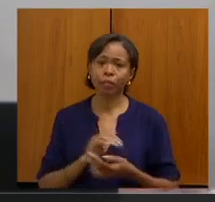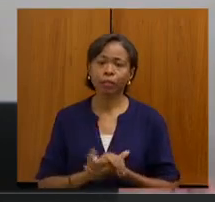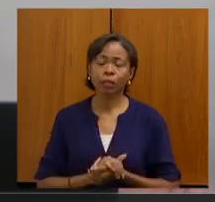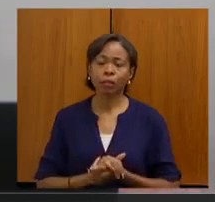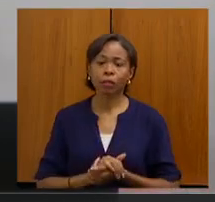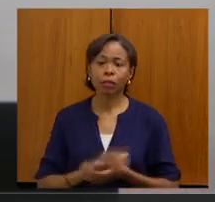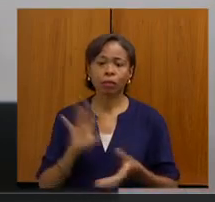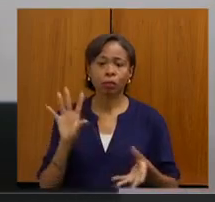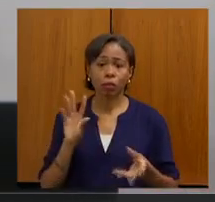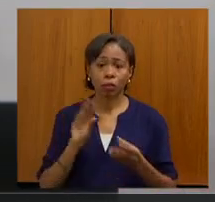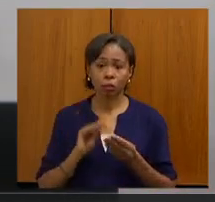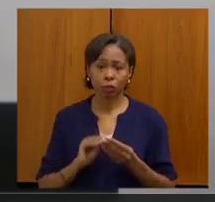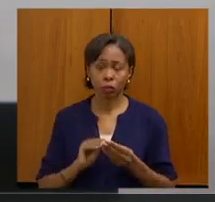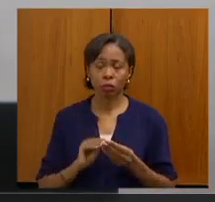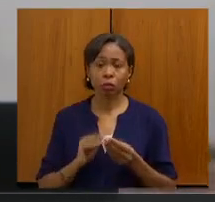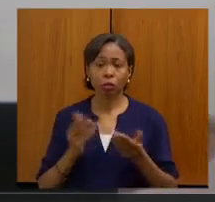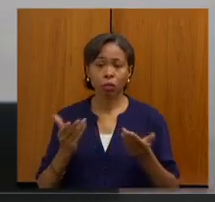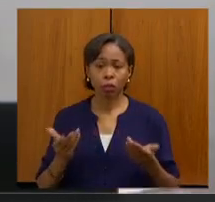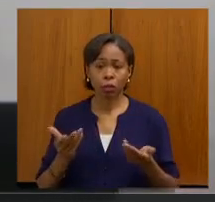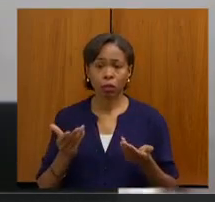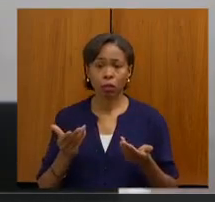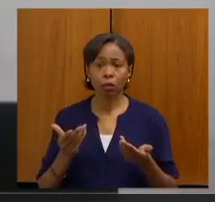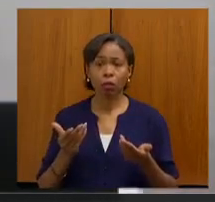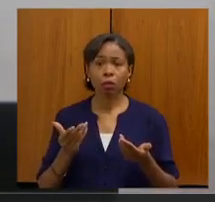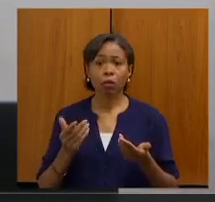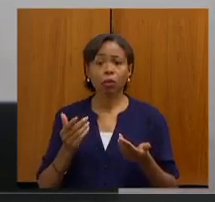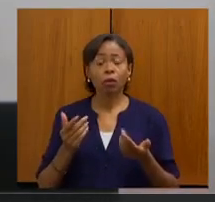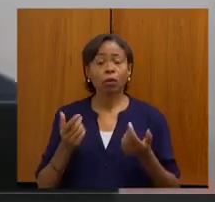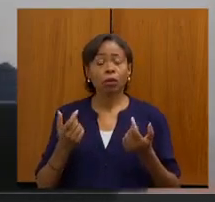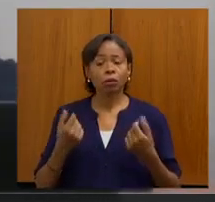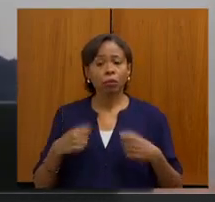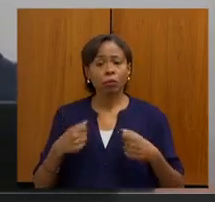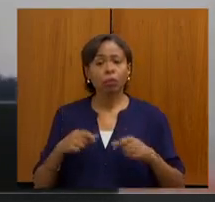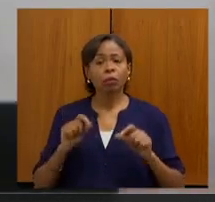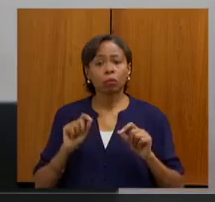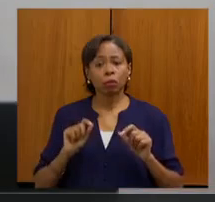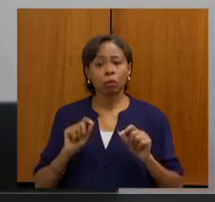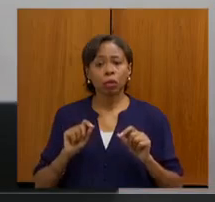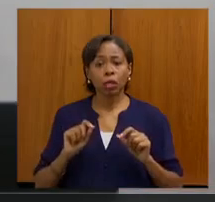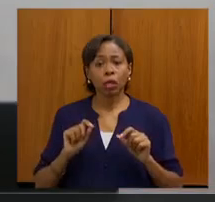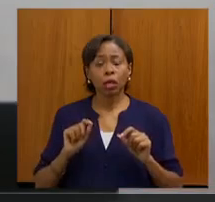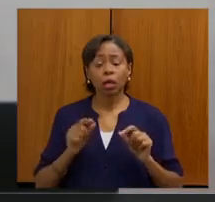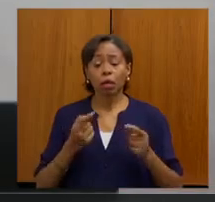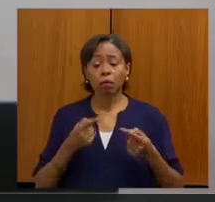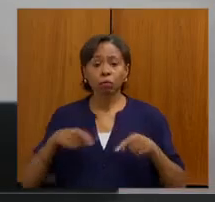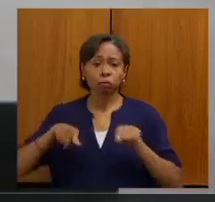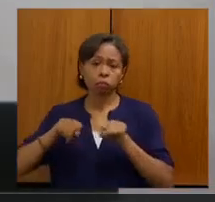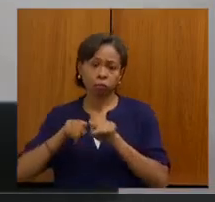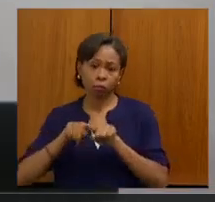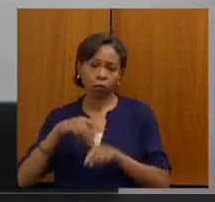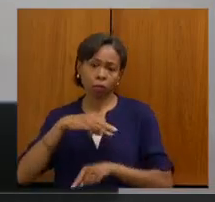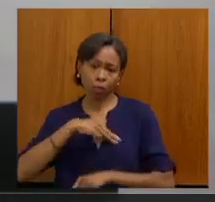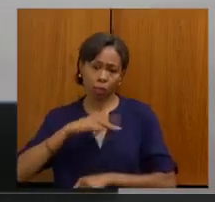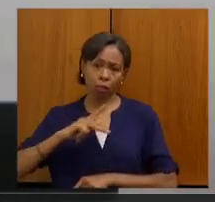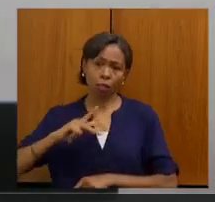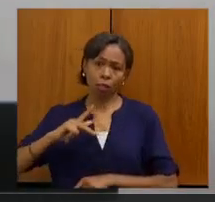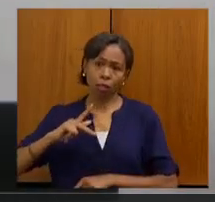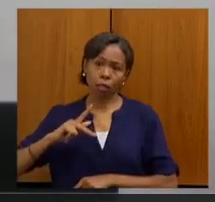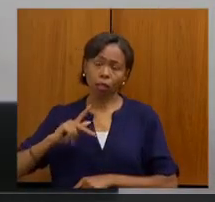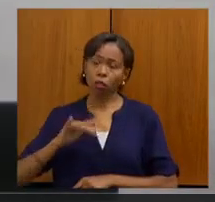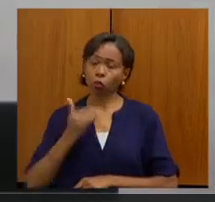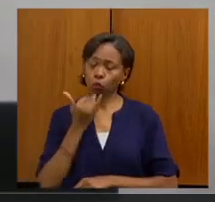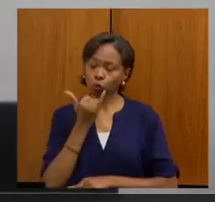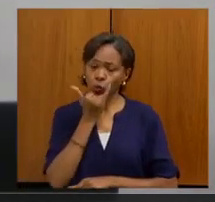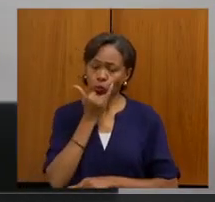e, claro, muito tem que ser compartilhado junto com o Ministério da Saúde, mas a gente vê